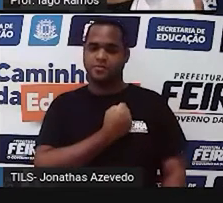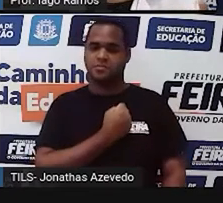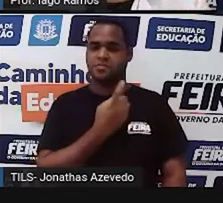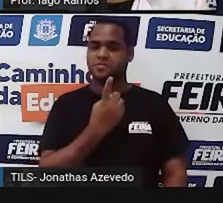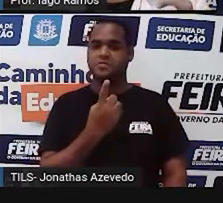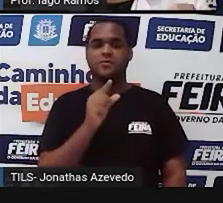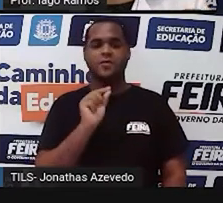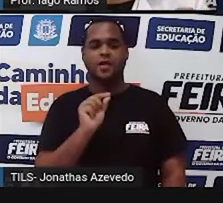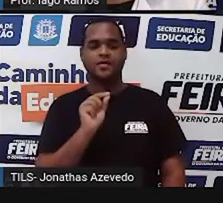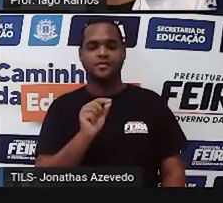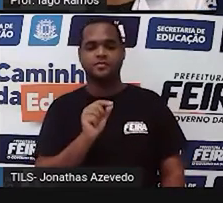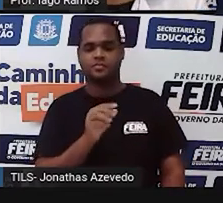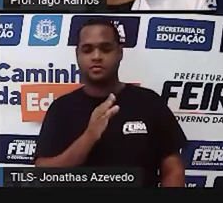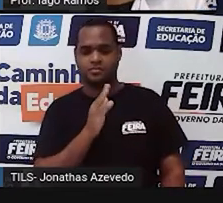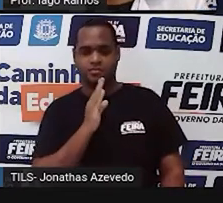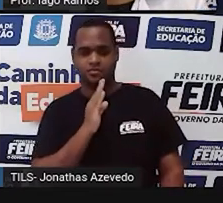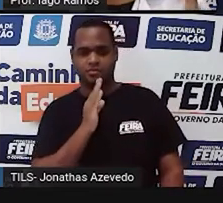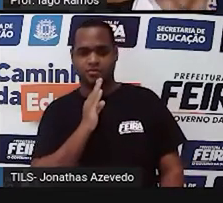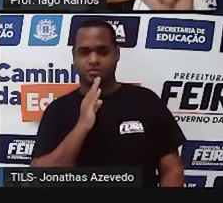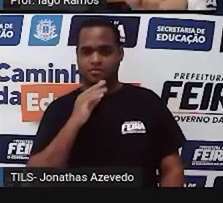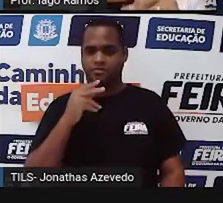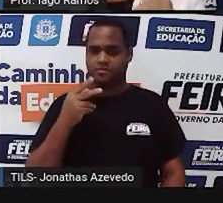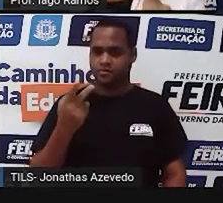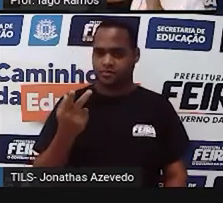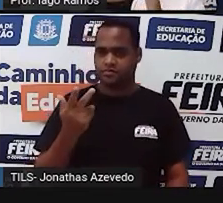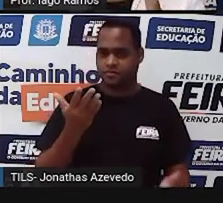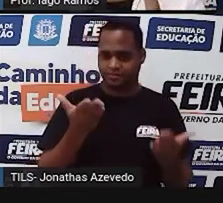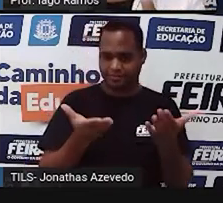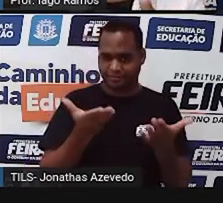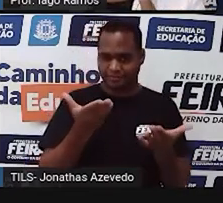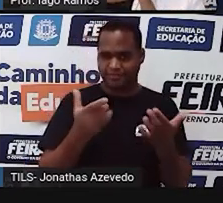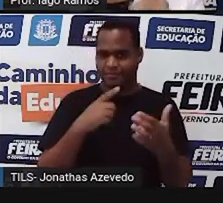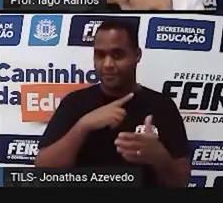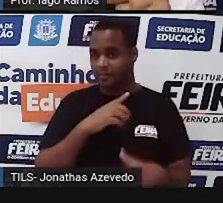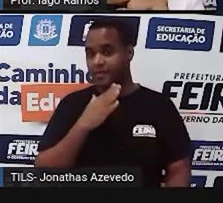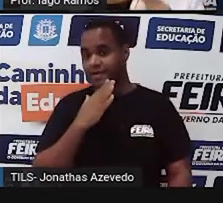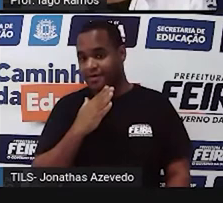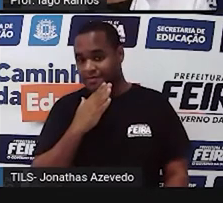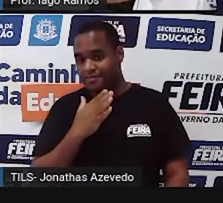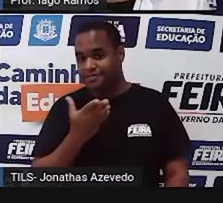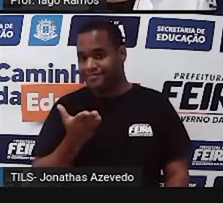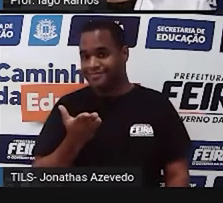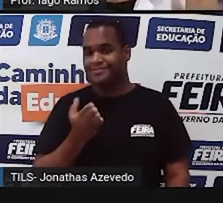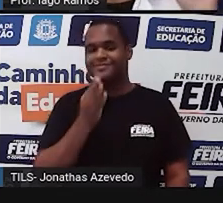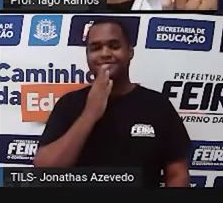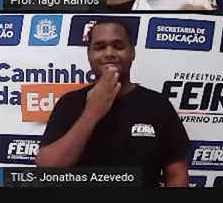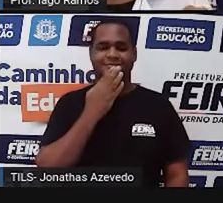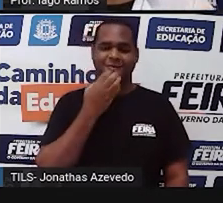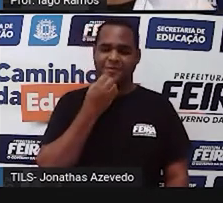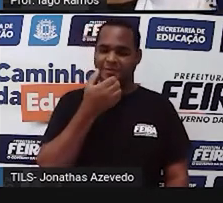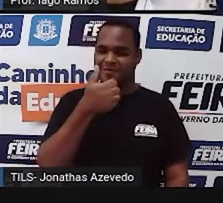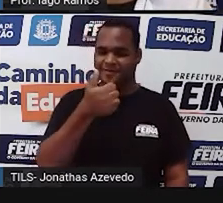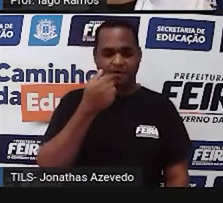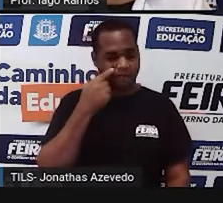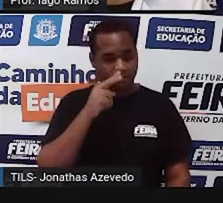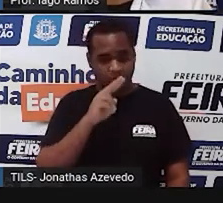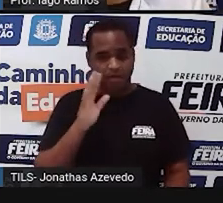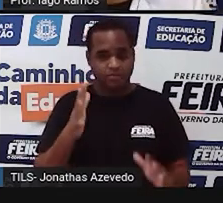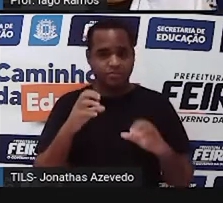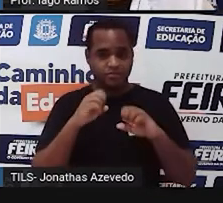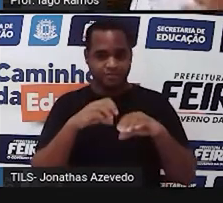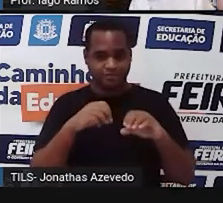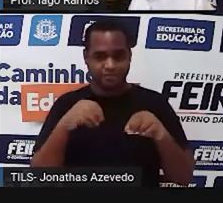você conhece a balança de dois pratos? Agora você conhece, é isso aí, porque a gente viu aqui nessa aula.